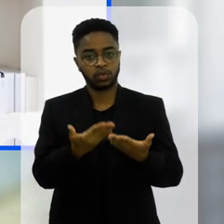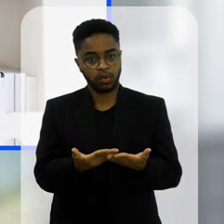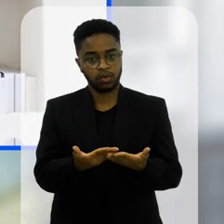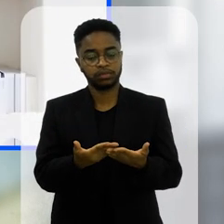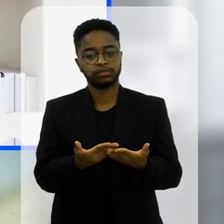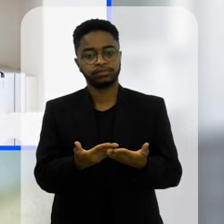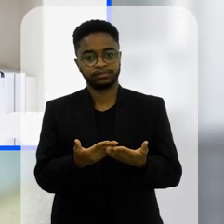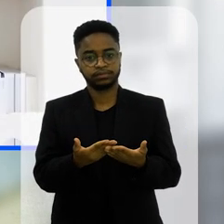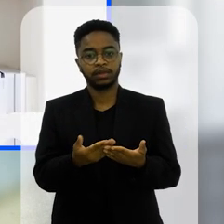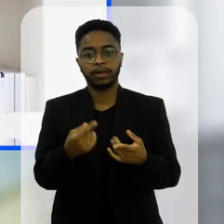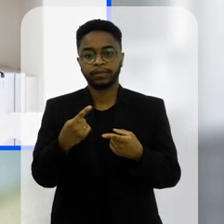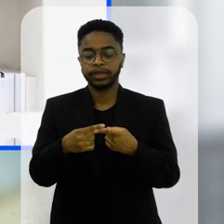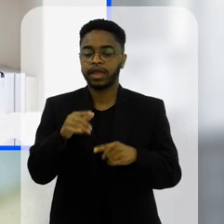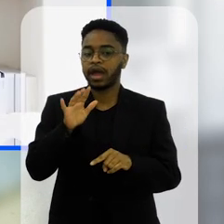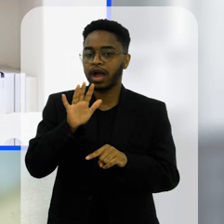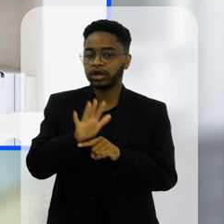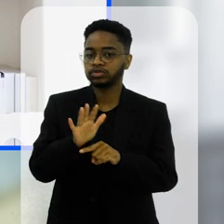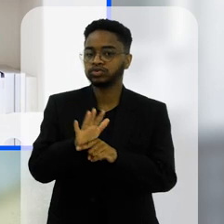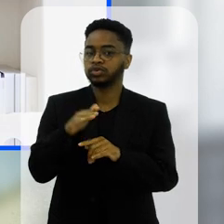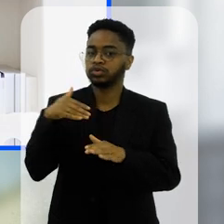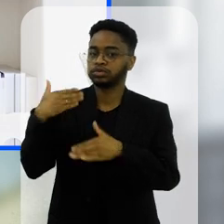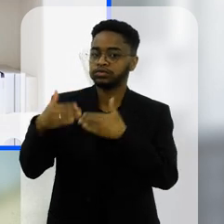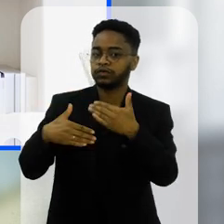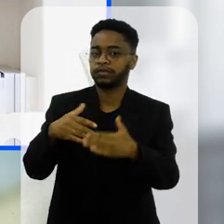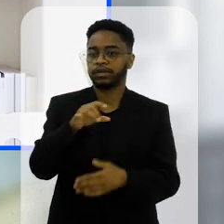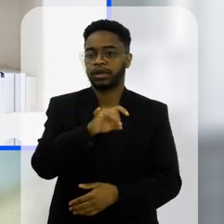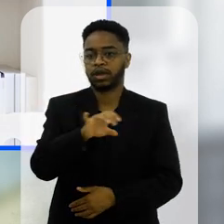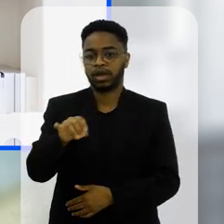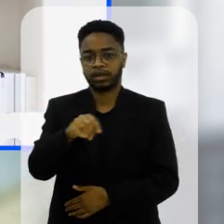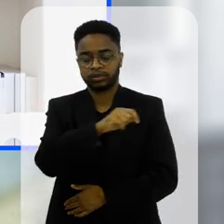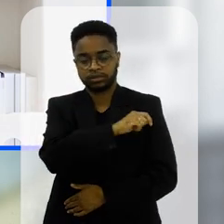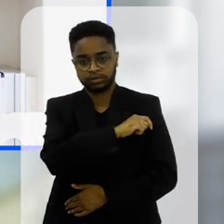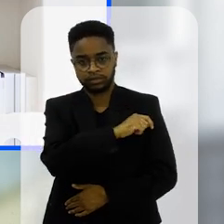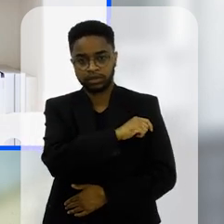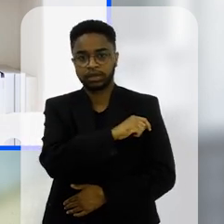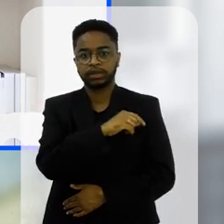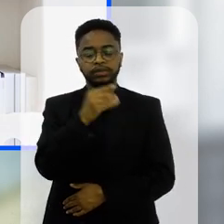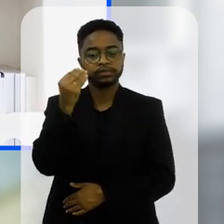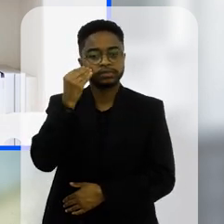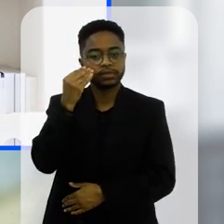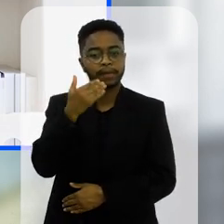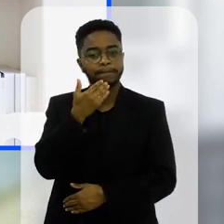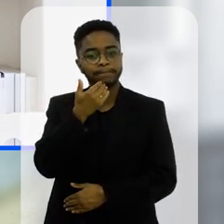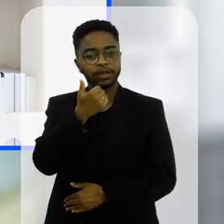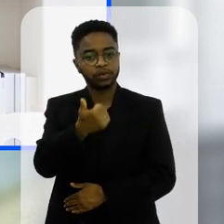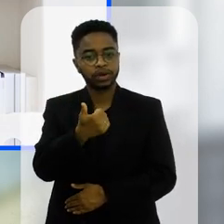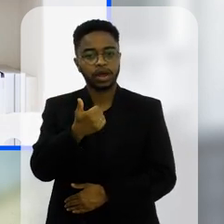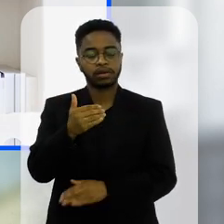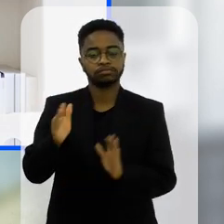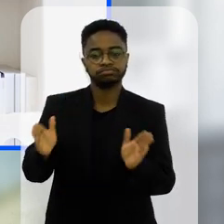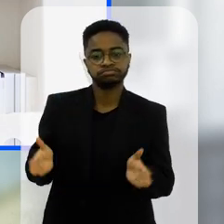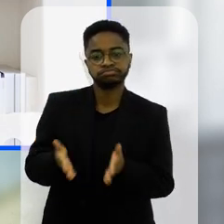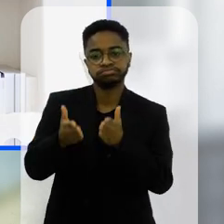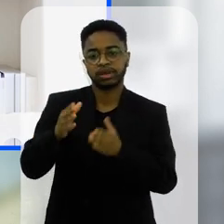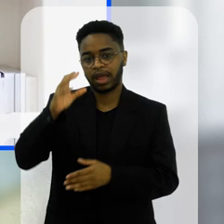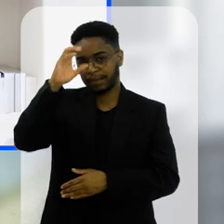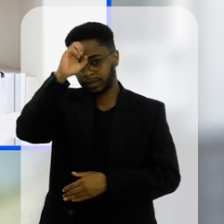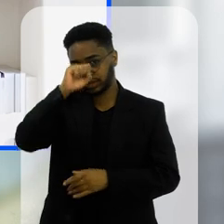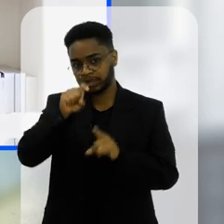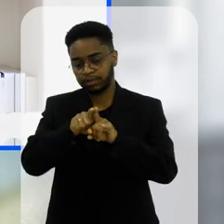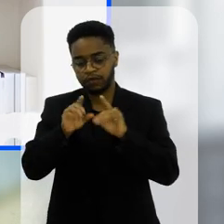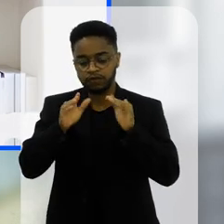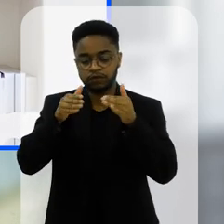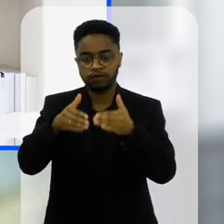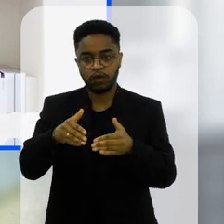escola em todos os sentidos para ajudar nesse desenvolvimento dos alunos em prol da melhoria e da aprendizagem e do foco